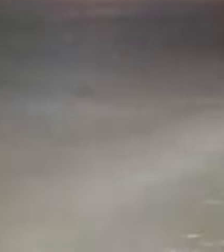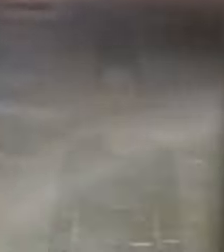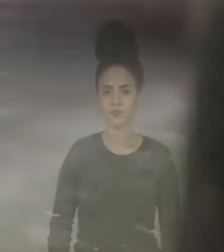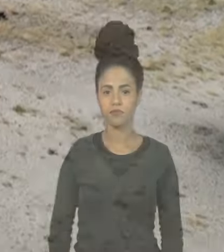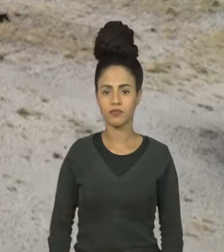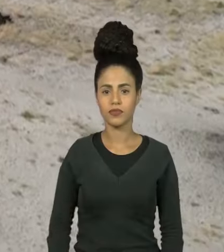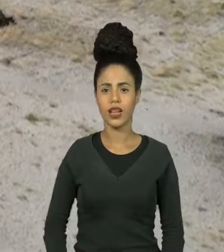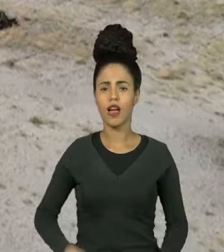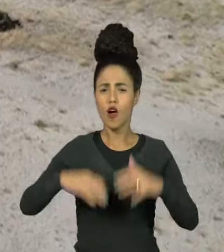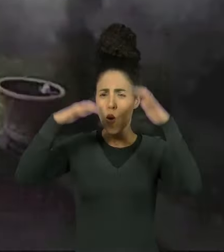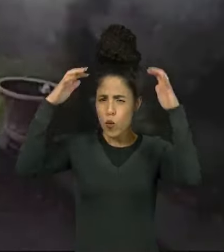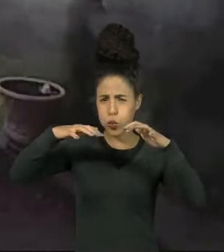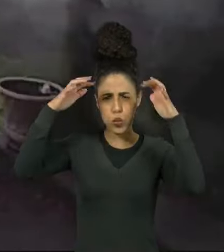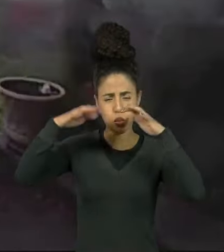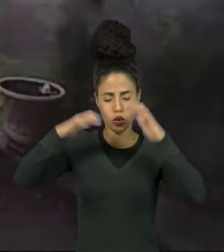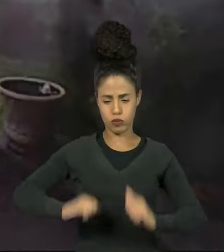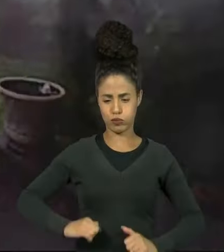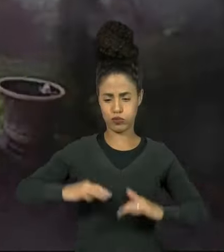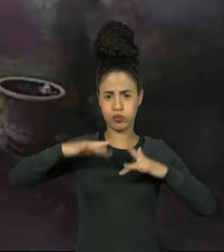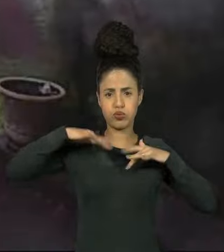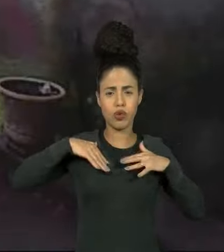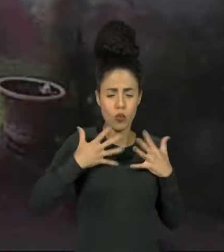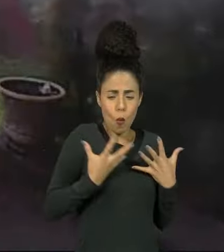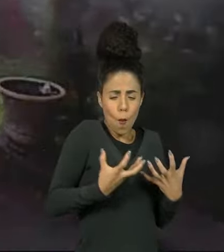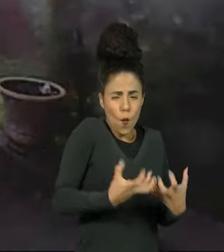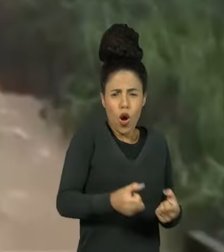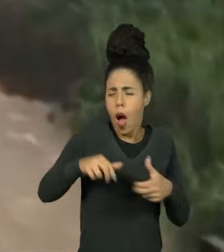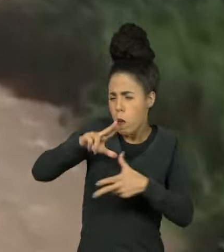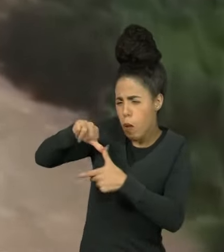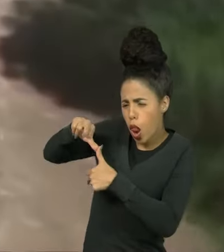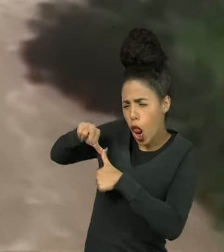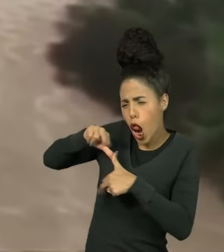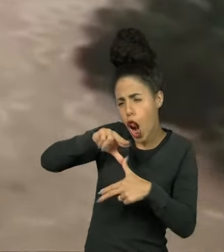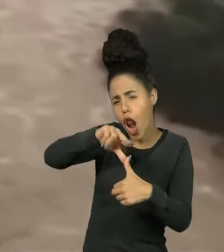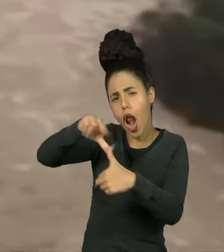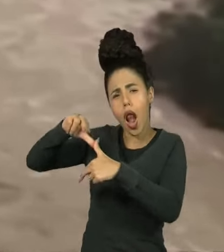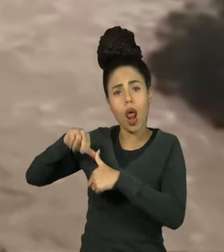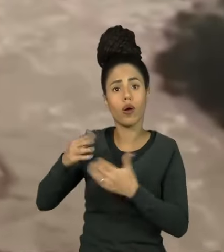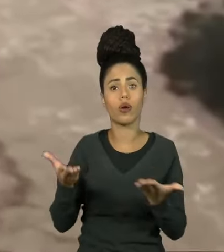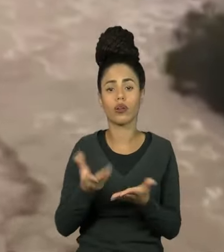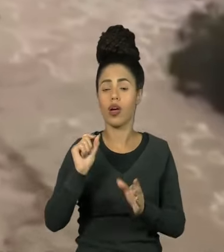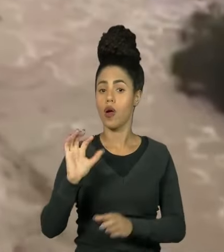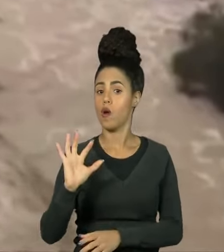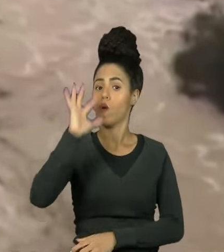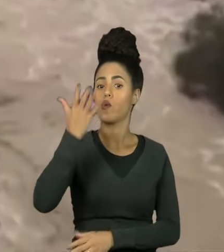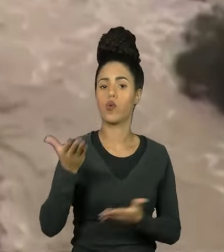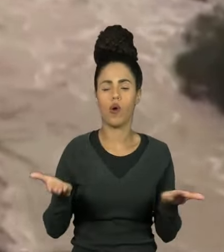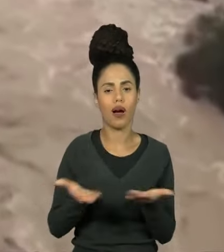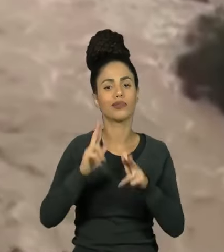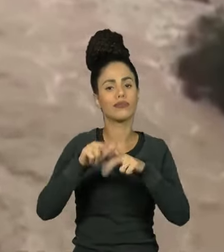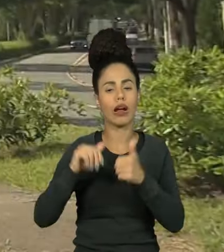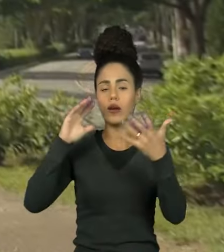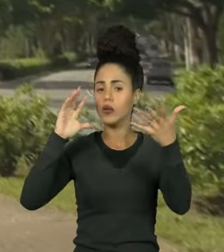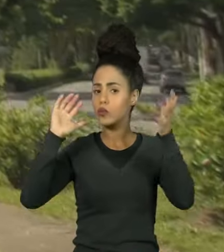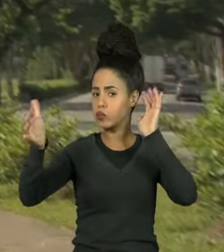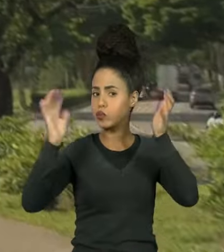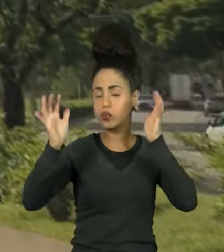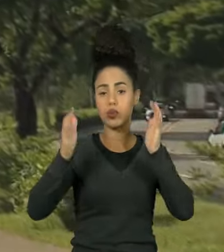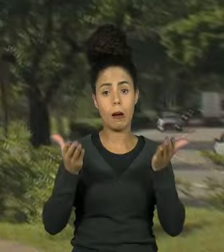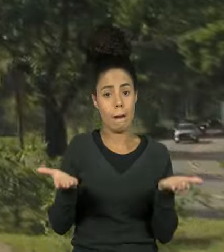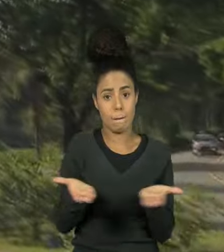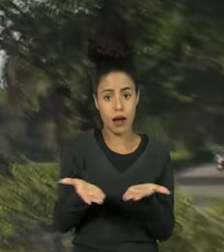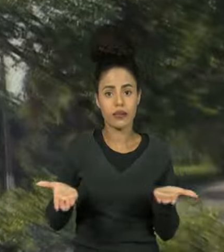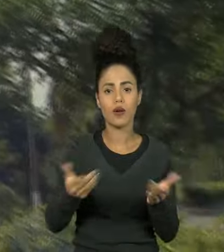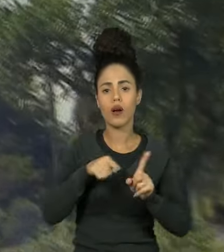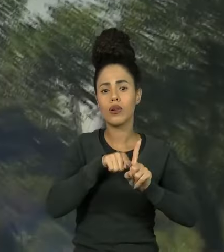Enchentes, secas, furacões e ciclones são faces extremas das mudanças climáticas. Mas as